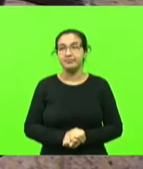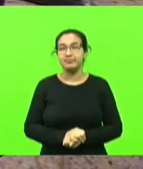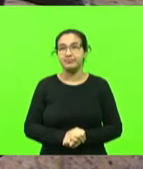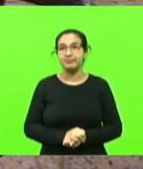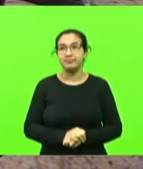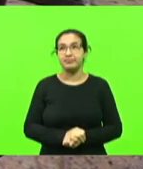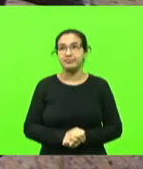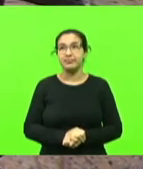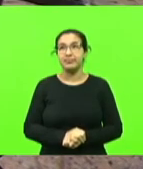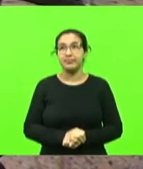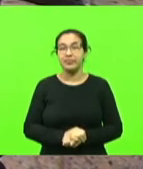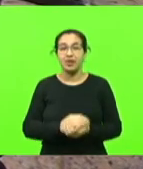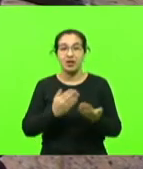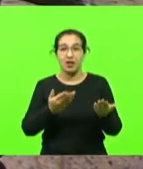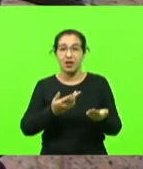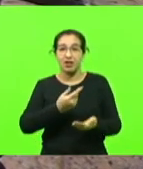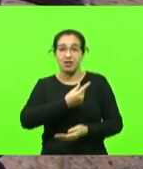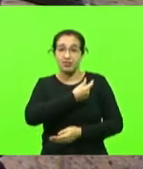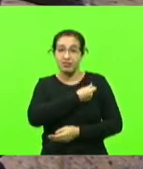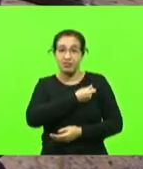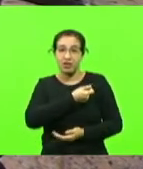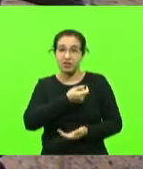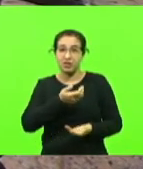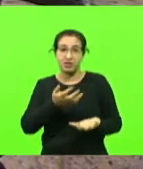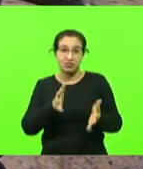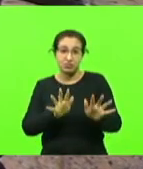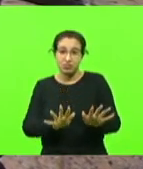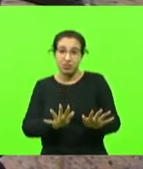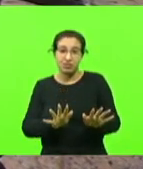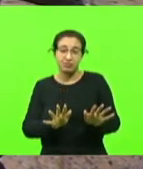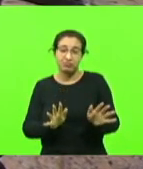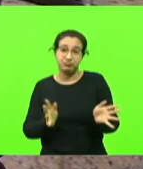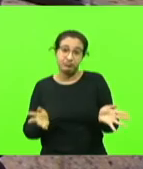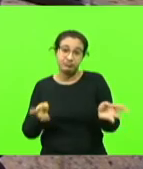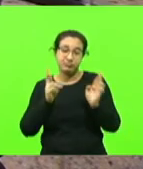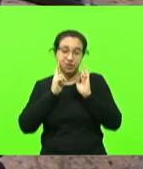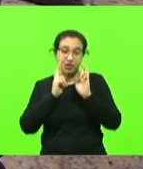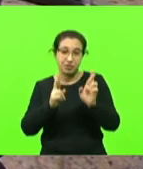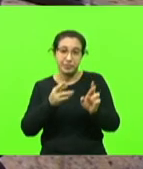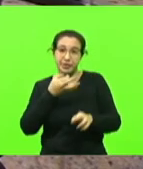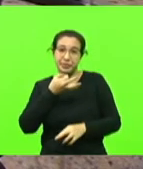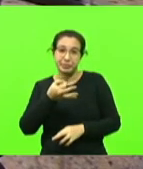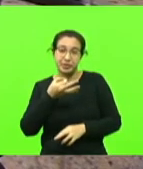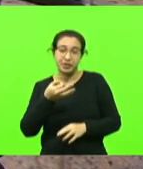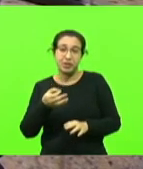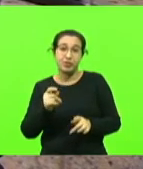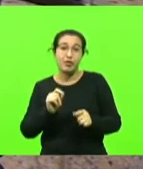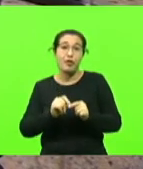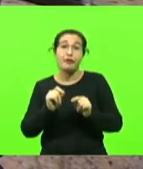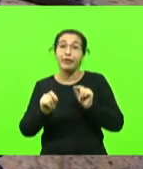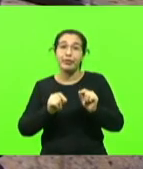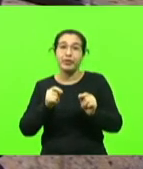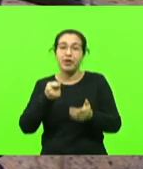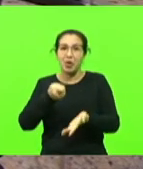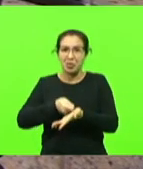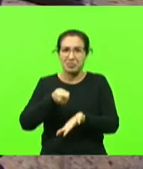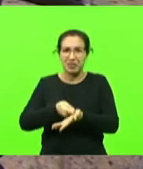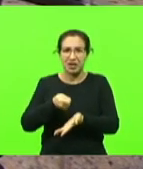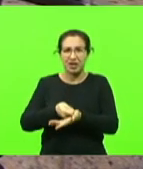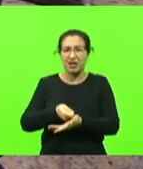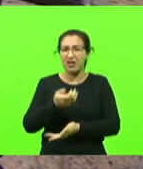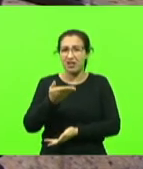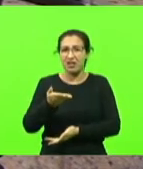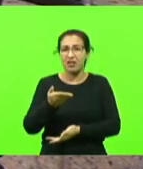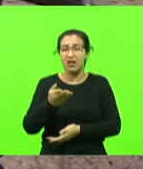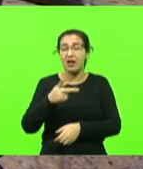ele é um também que não tomou a vacina, não vai tomar e tem que ser respeitada a opinião dele, agora vão obrigar, aí tem